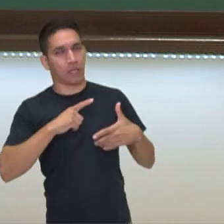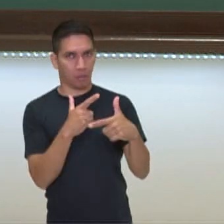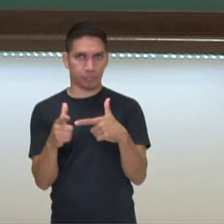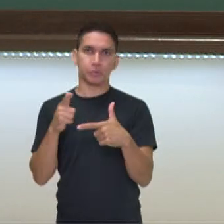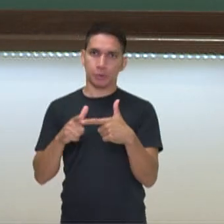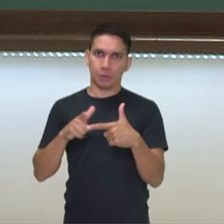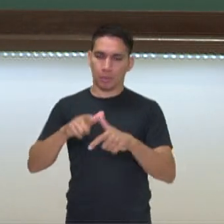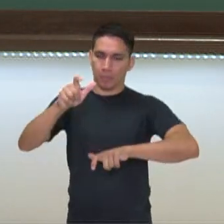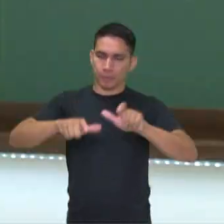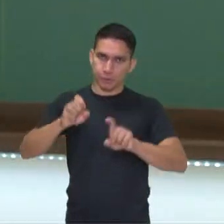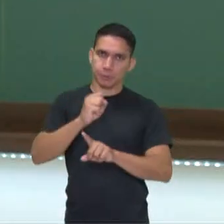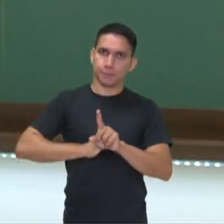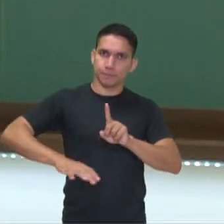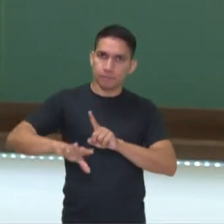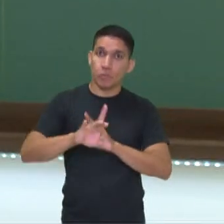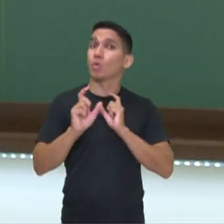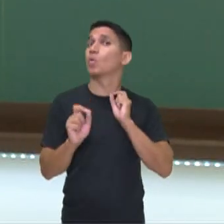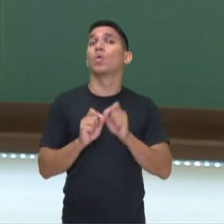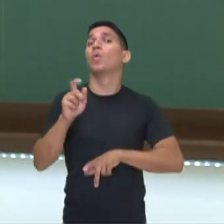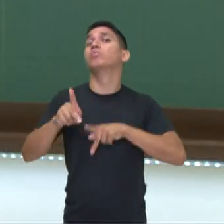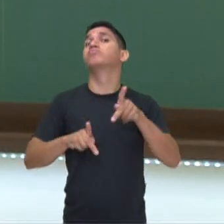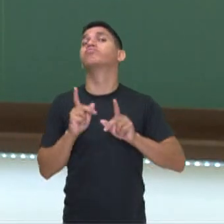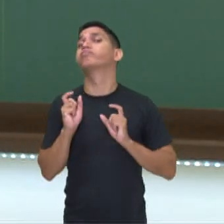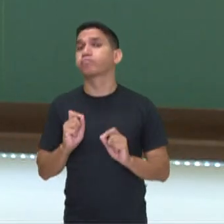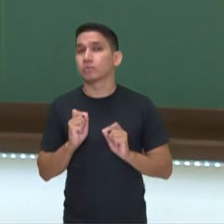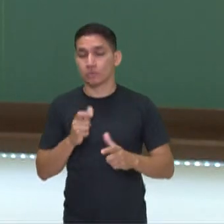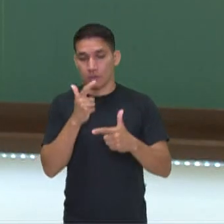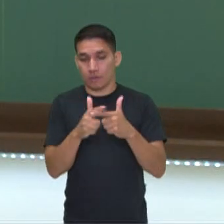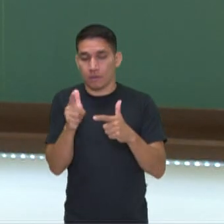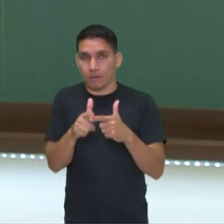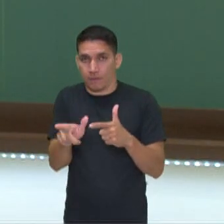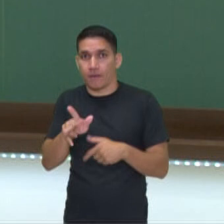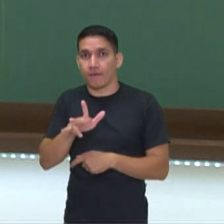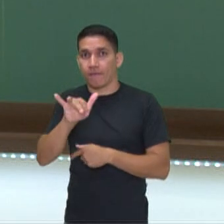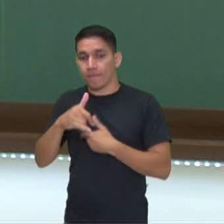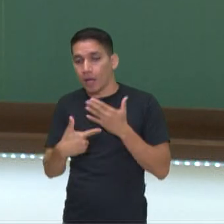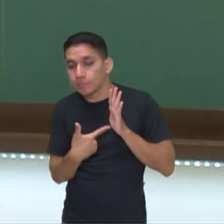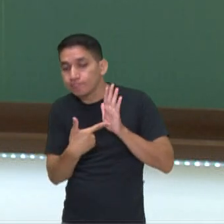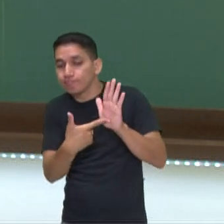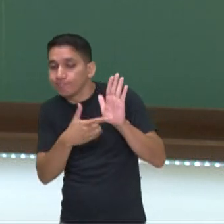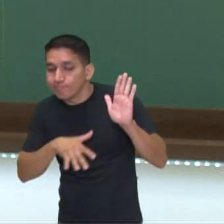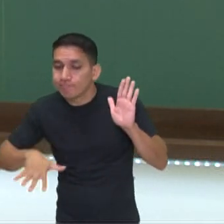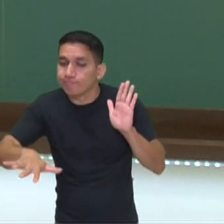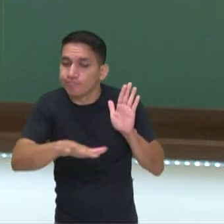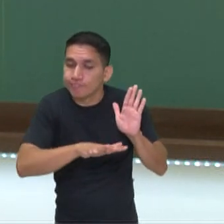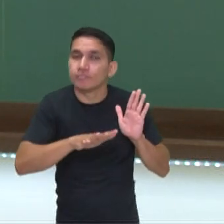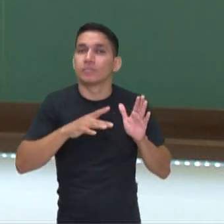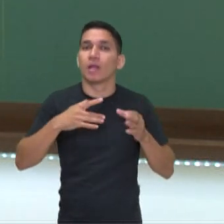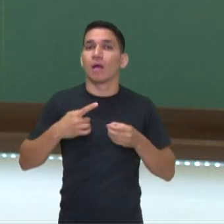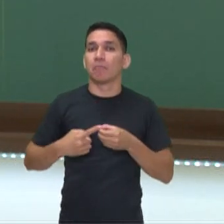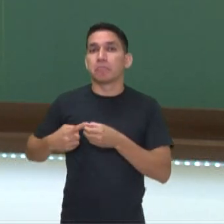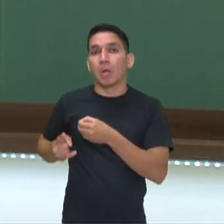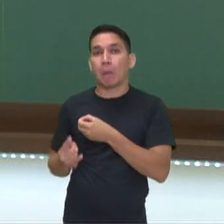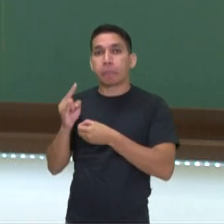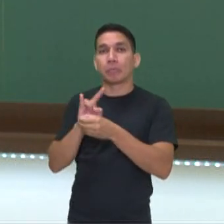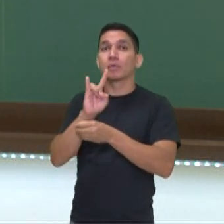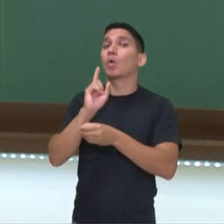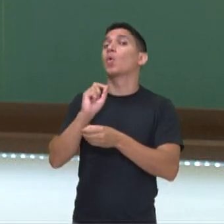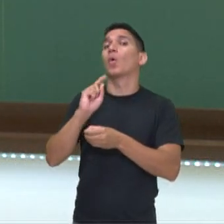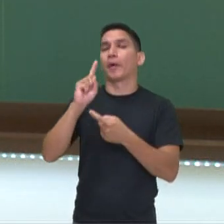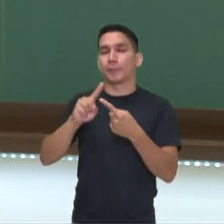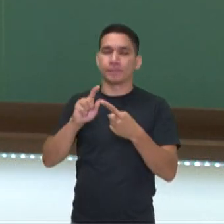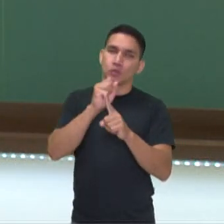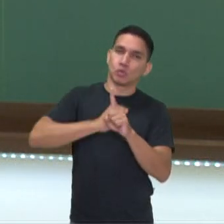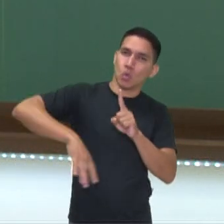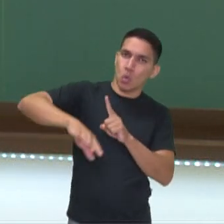população. E estes problemas que vão se apresentar no espaço urbano são problemas de cunho social,